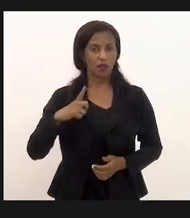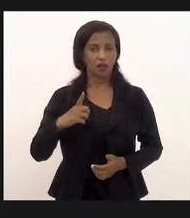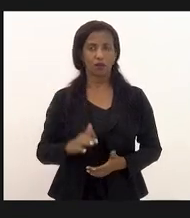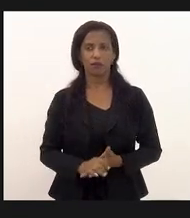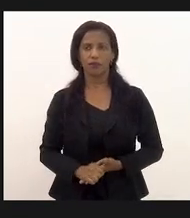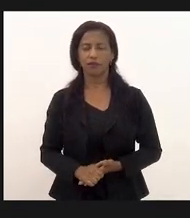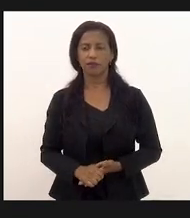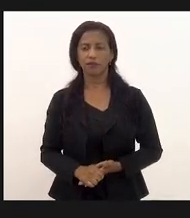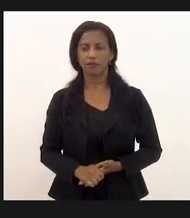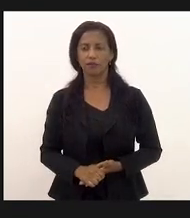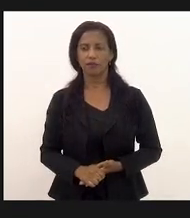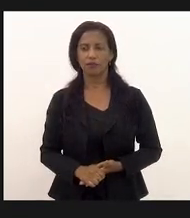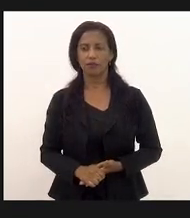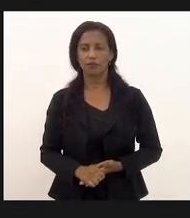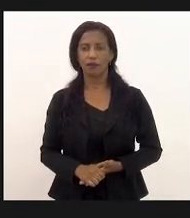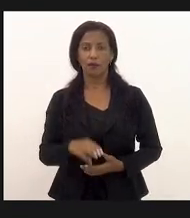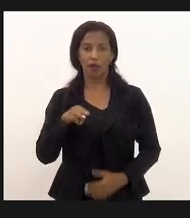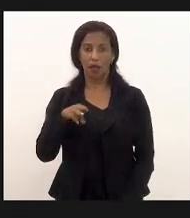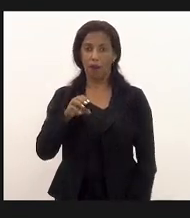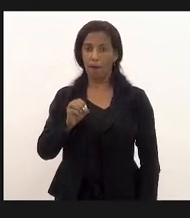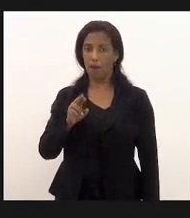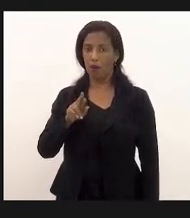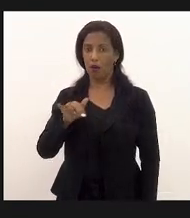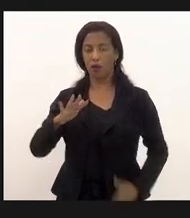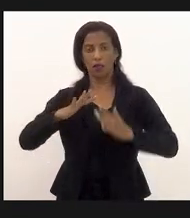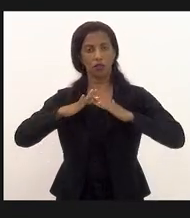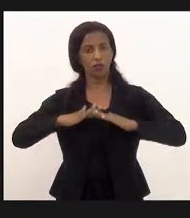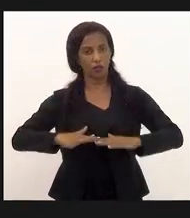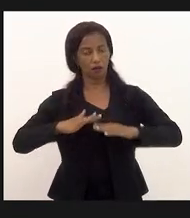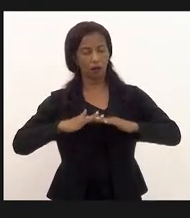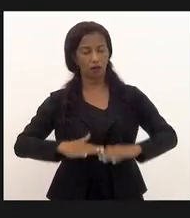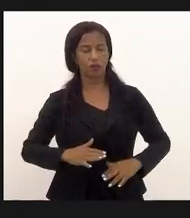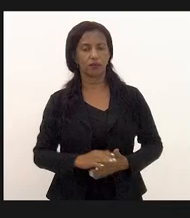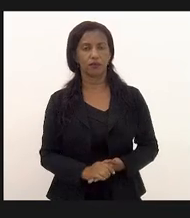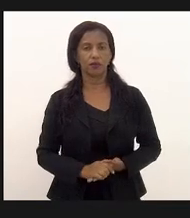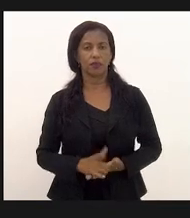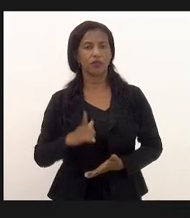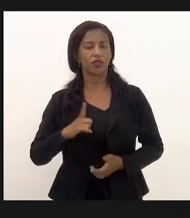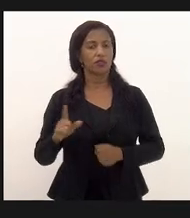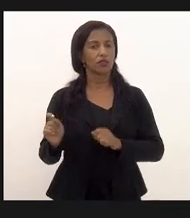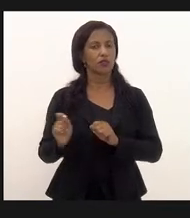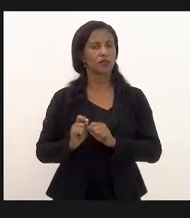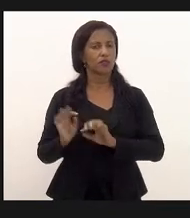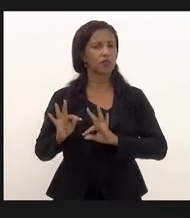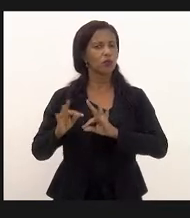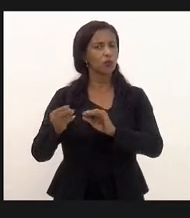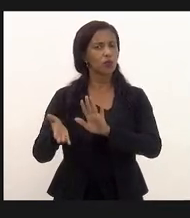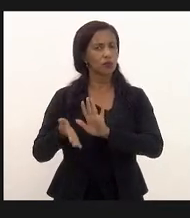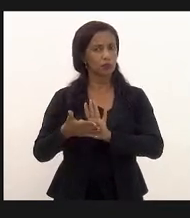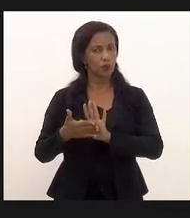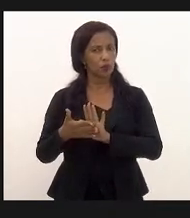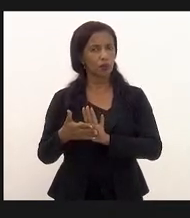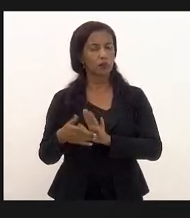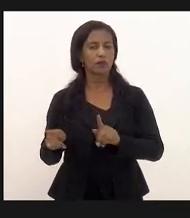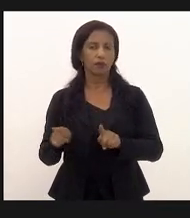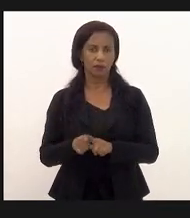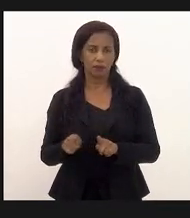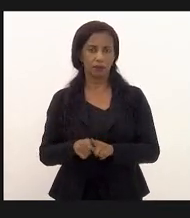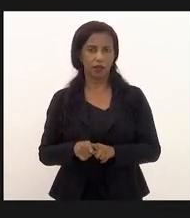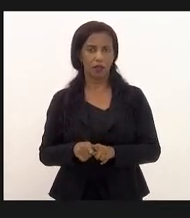a moralidade e a tranquilidade de fazer aquilo que está se propondo a fazer também